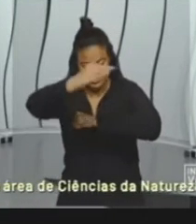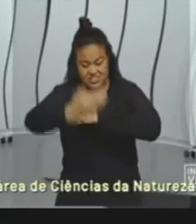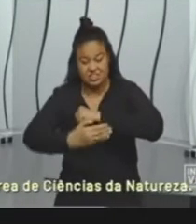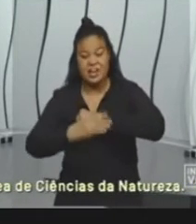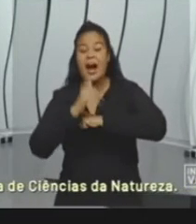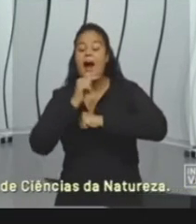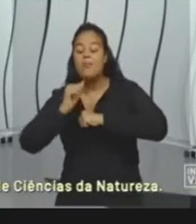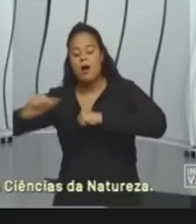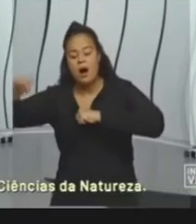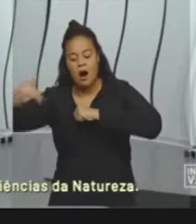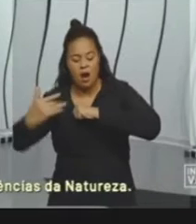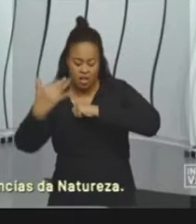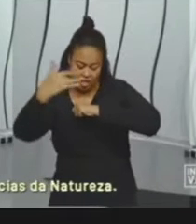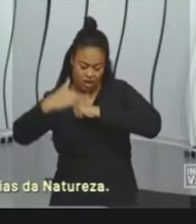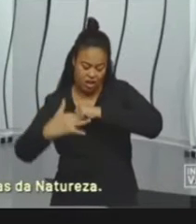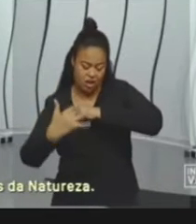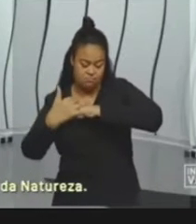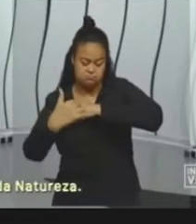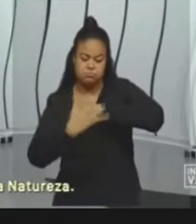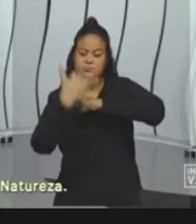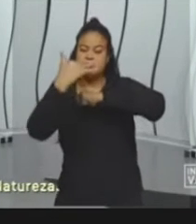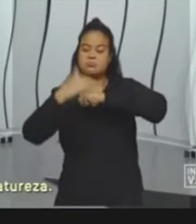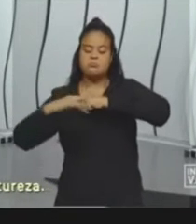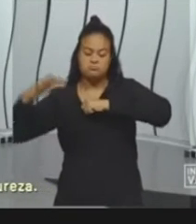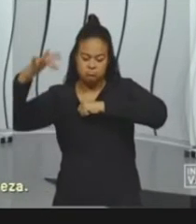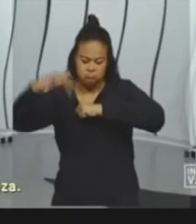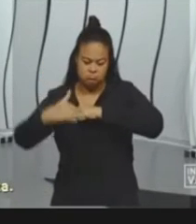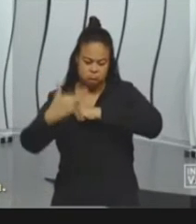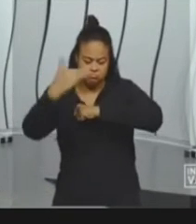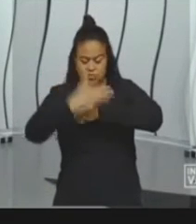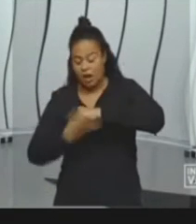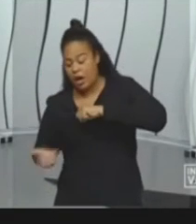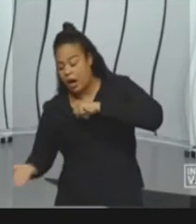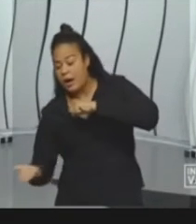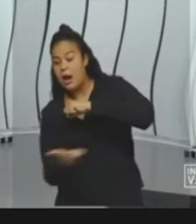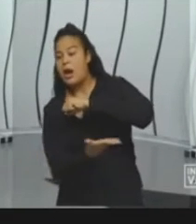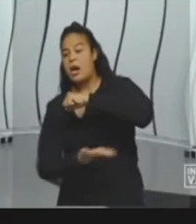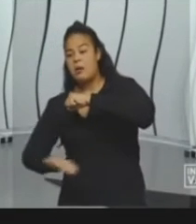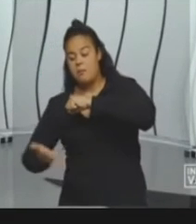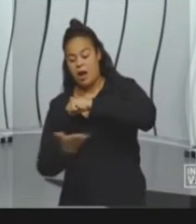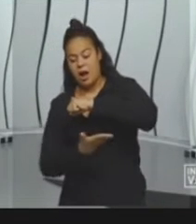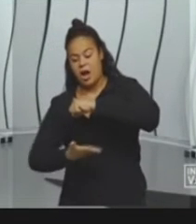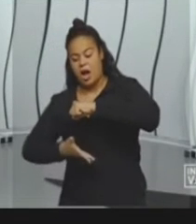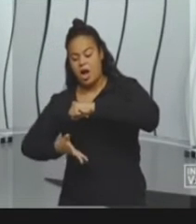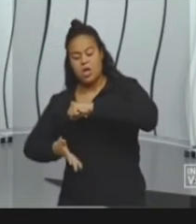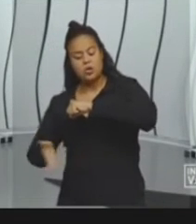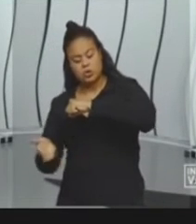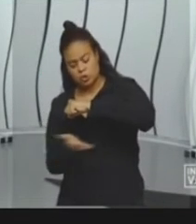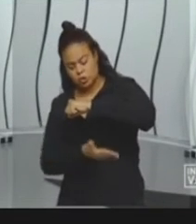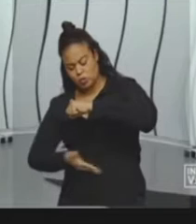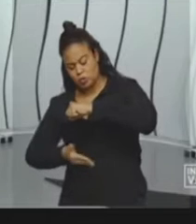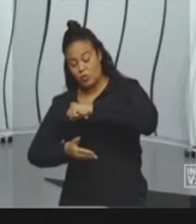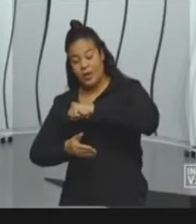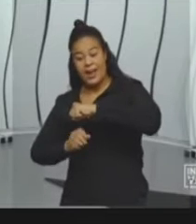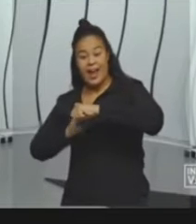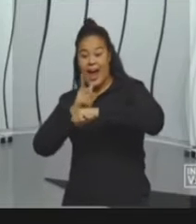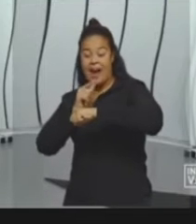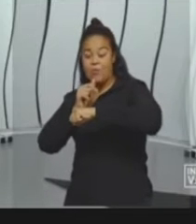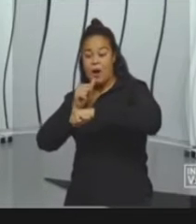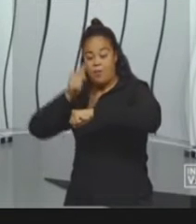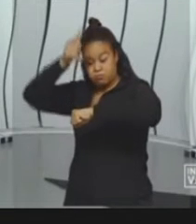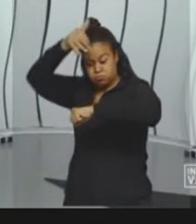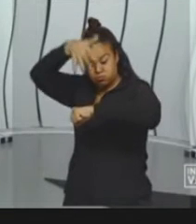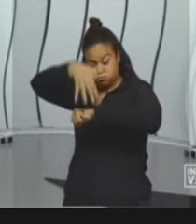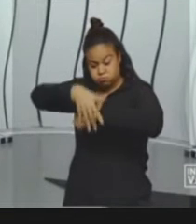E aí, quando eles impedem o curso do rio, eles fazem toda a construção ali embaixo. E aí, quando eles soltam essa água de novo, essa água